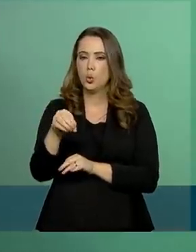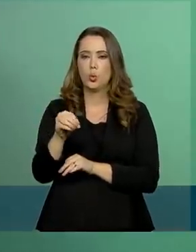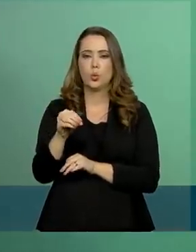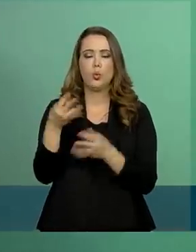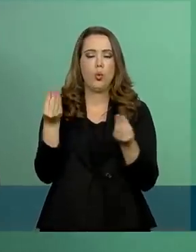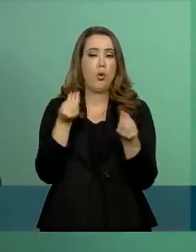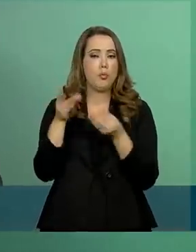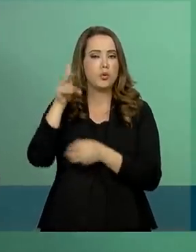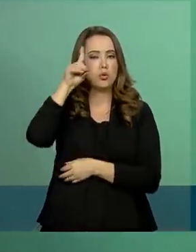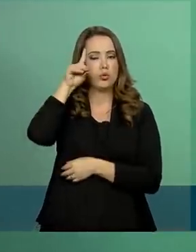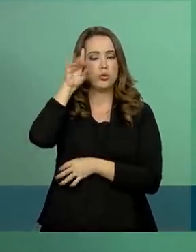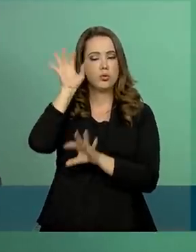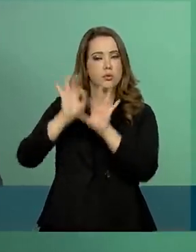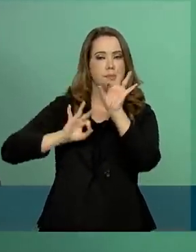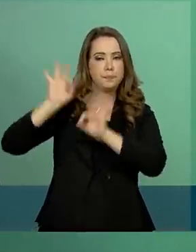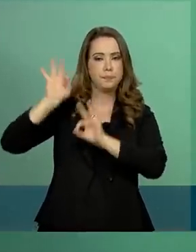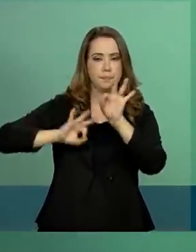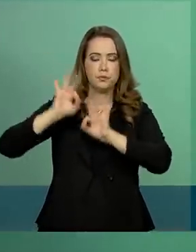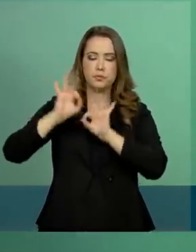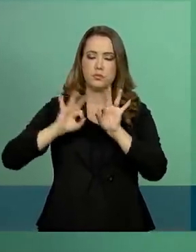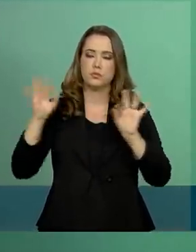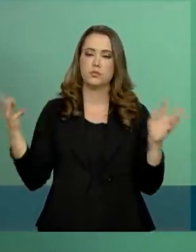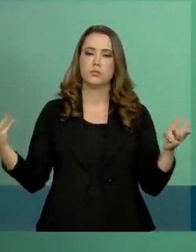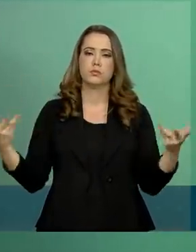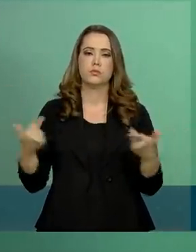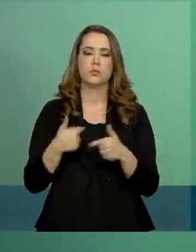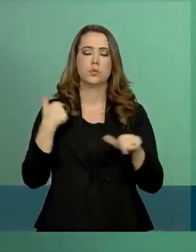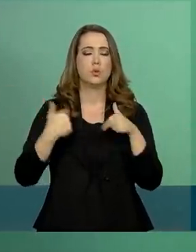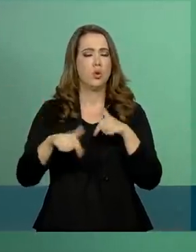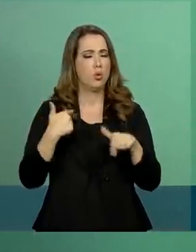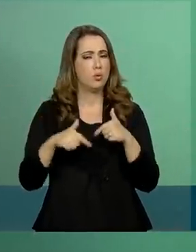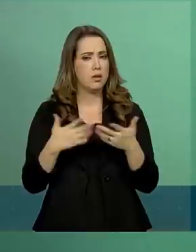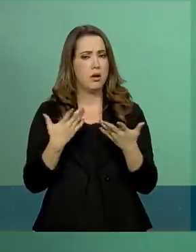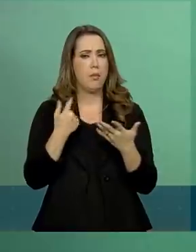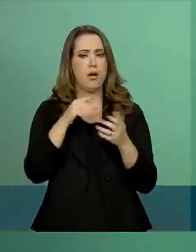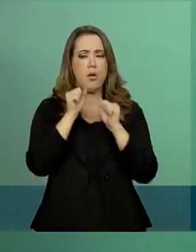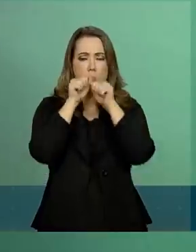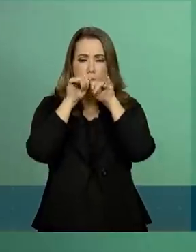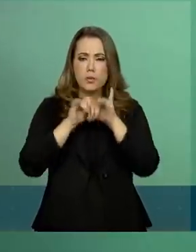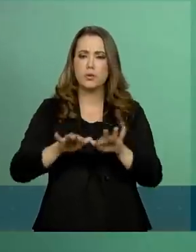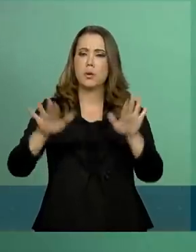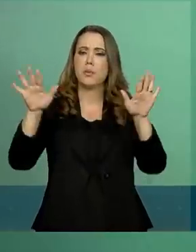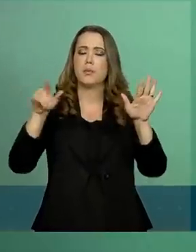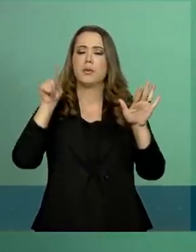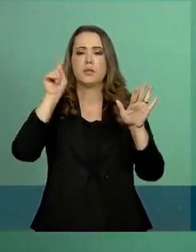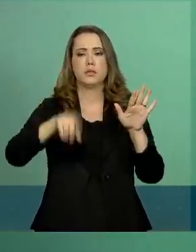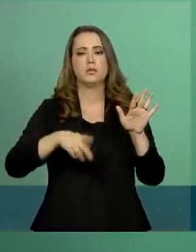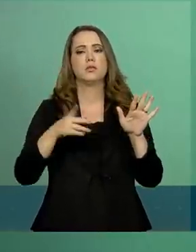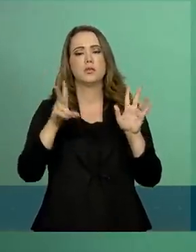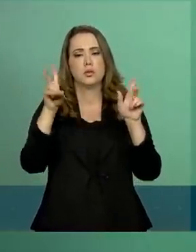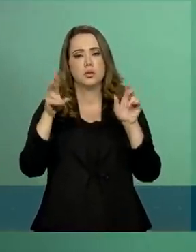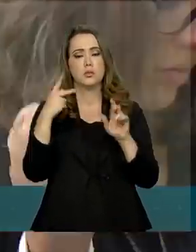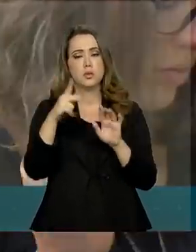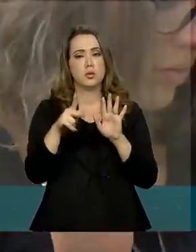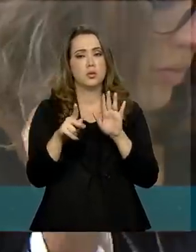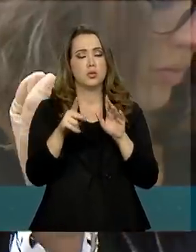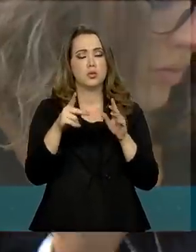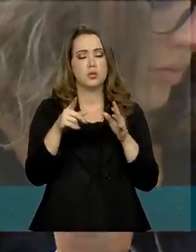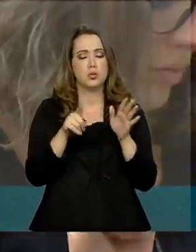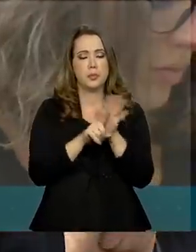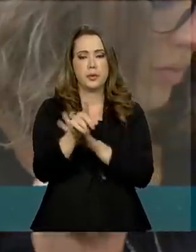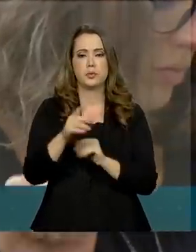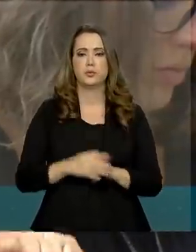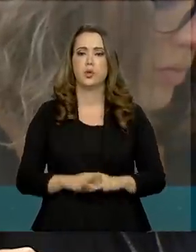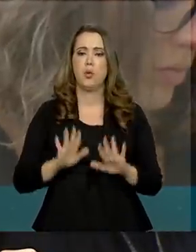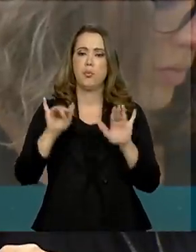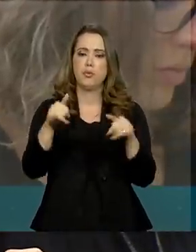dia da elaboração e da efetiva execução da propaganda, no caso, que é o tema da sua pergunta. Por fim, eu